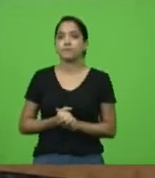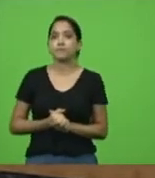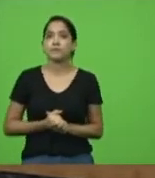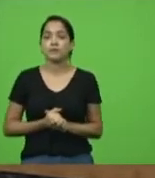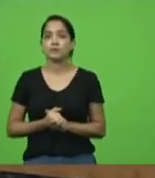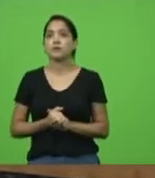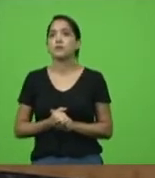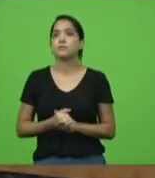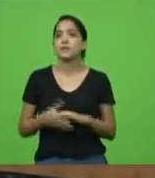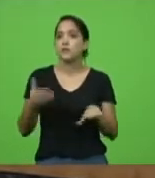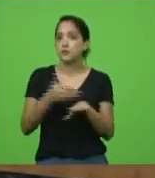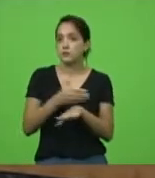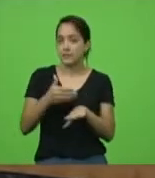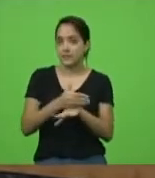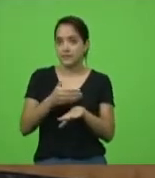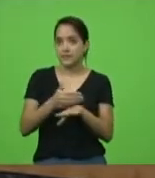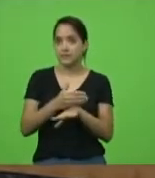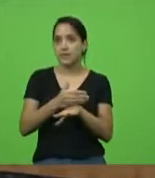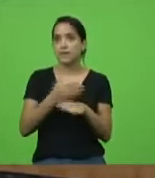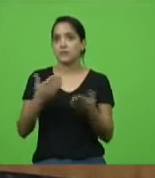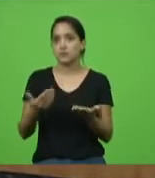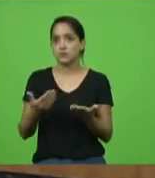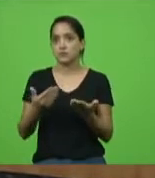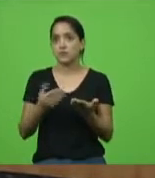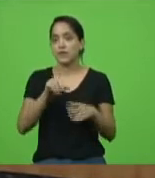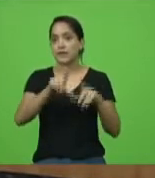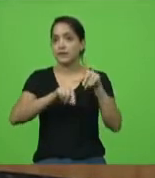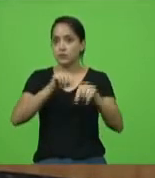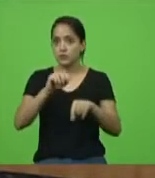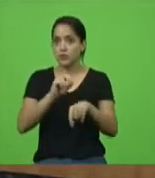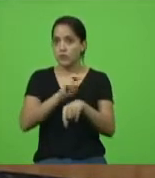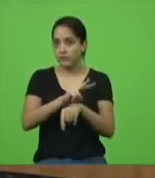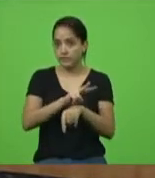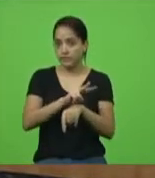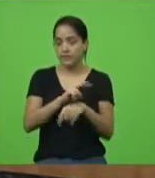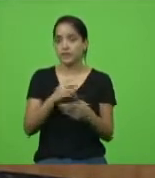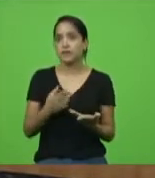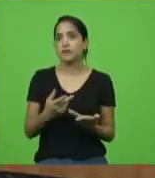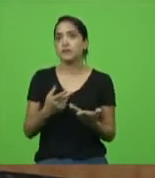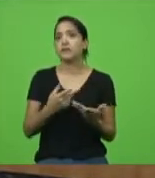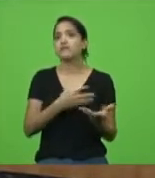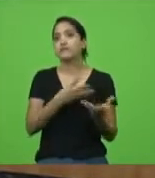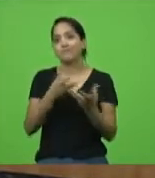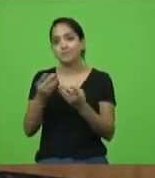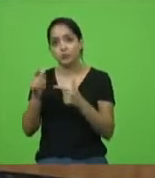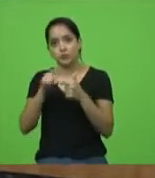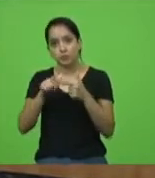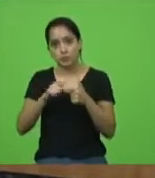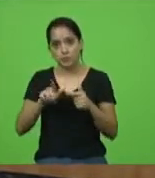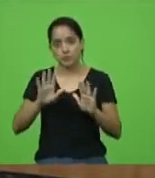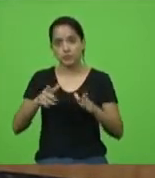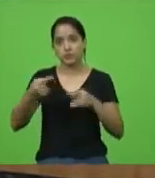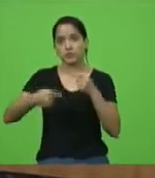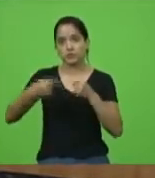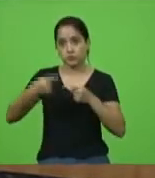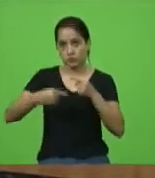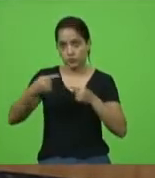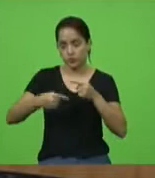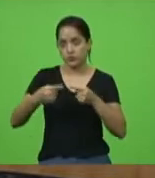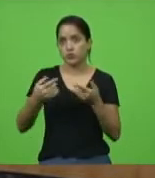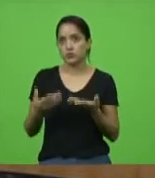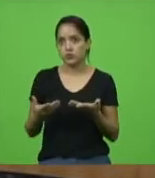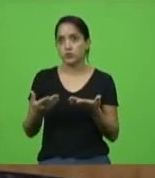tem acesso à classificação e quem escolheu a vaga. Então tem muitos problemas, nós discutimos isso com um bom